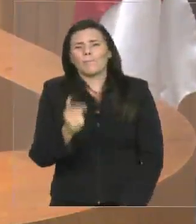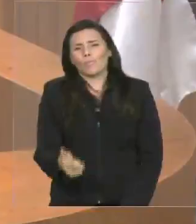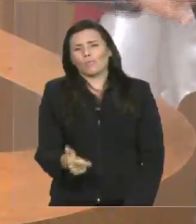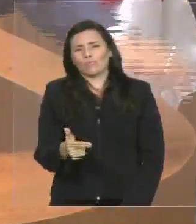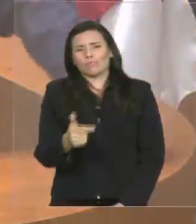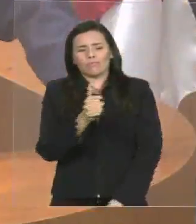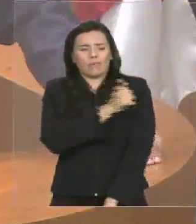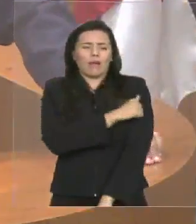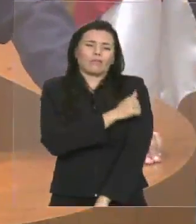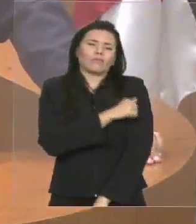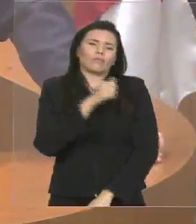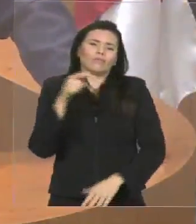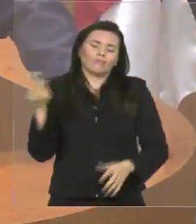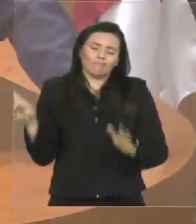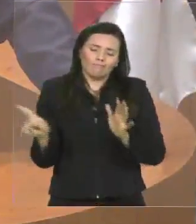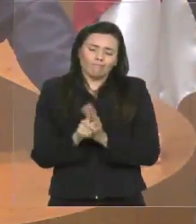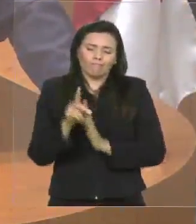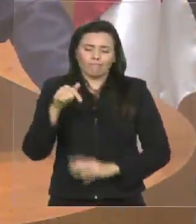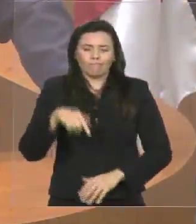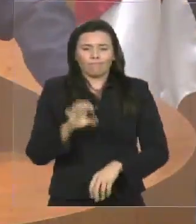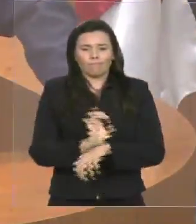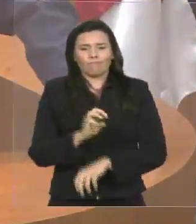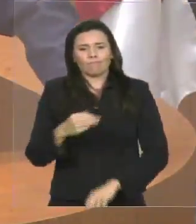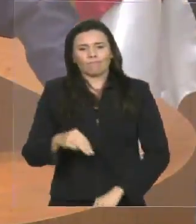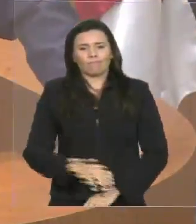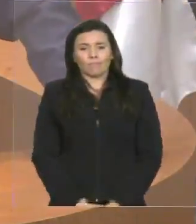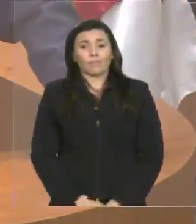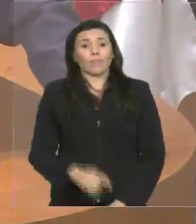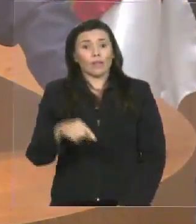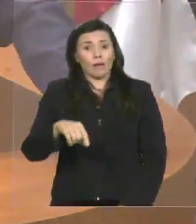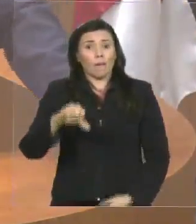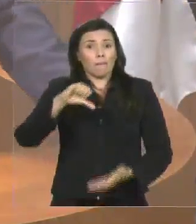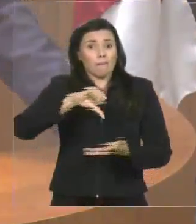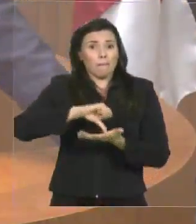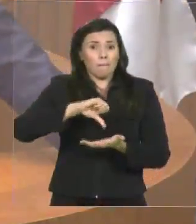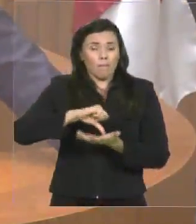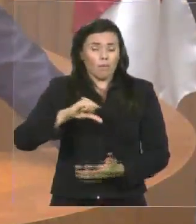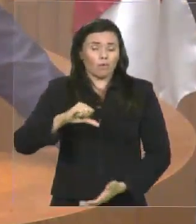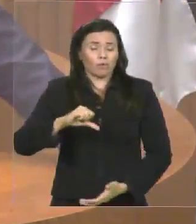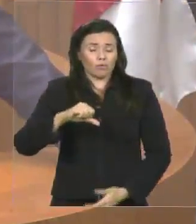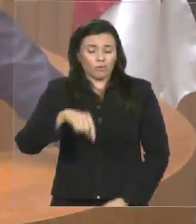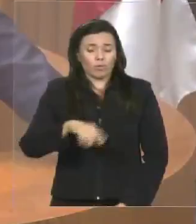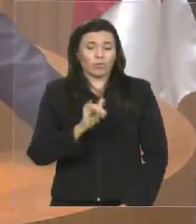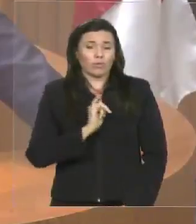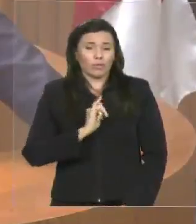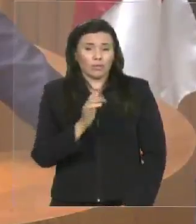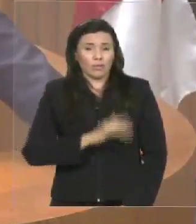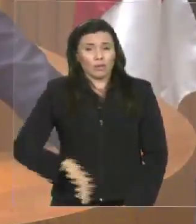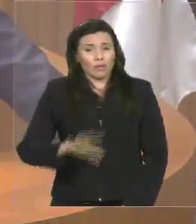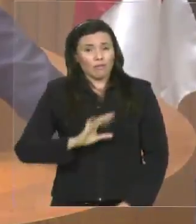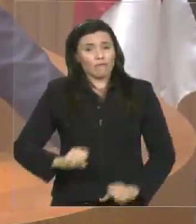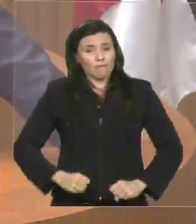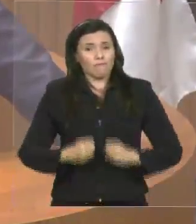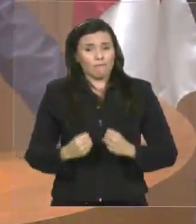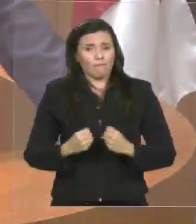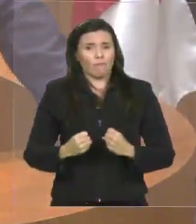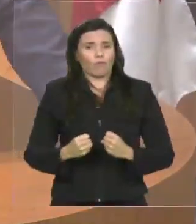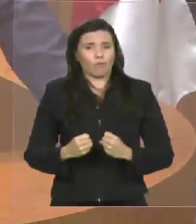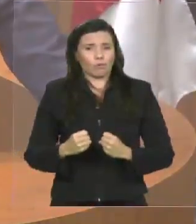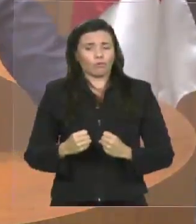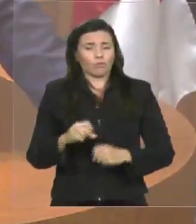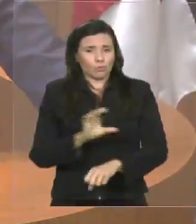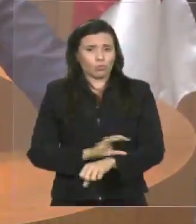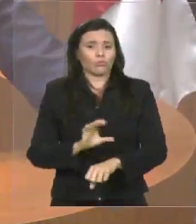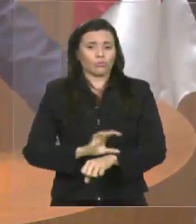e olha que Imperatriz é um polo forte de ensino, mas o ingresso dos nossos estudantes anda